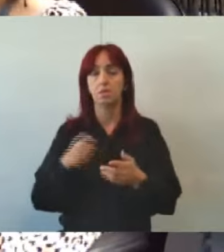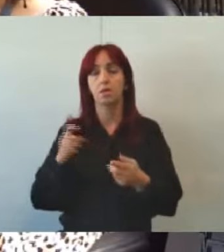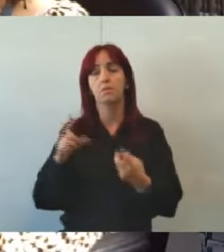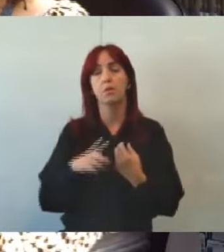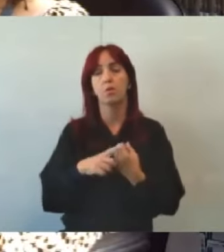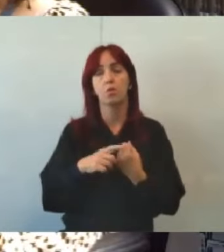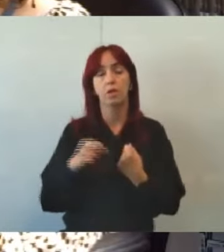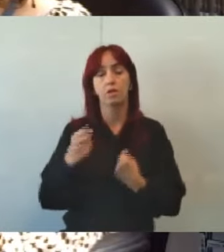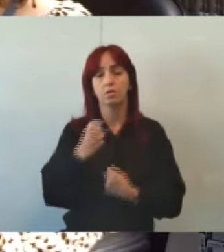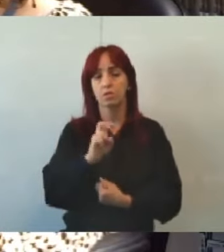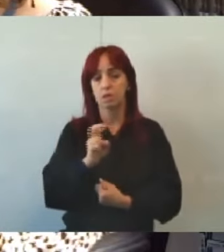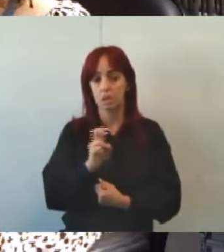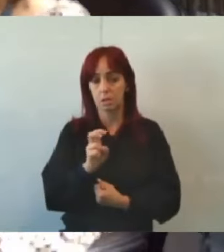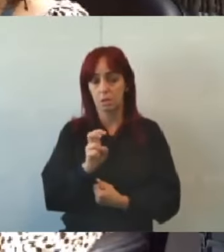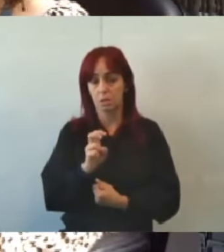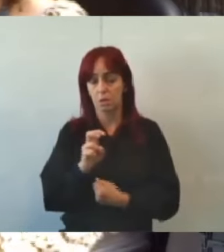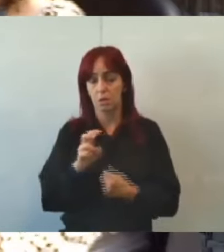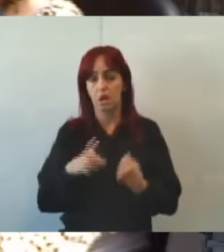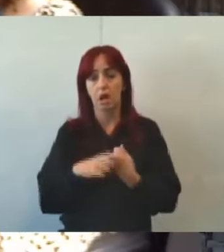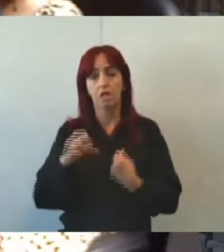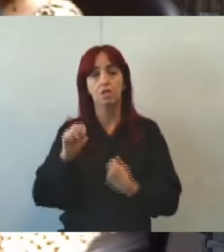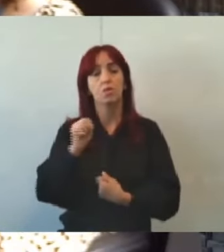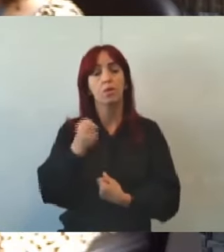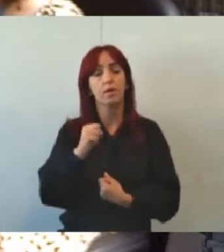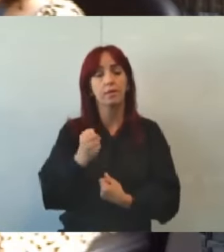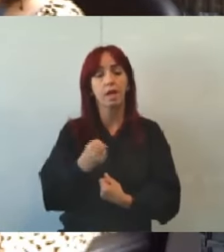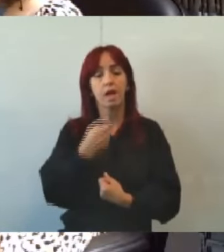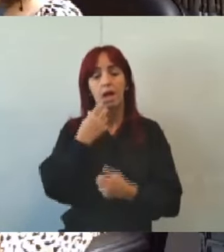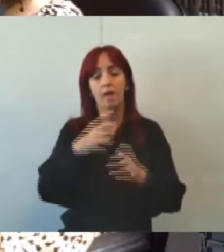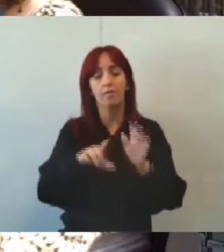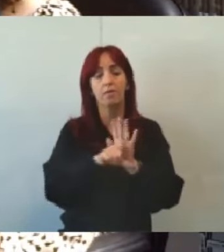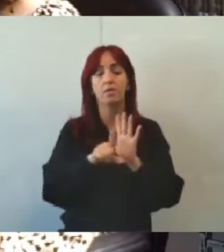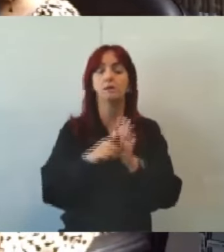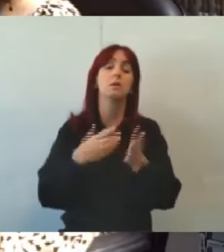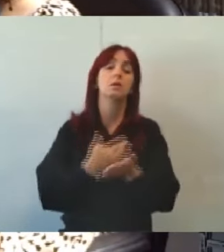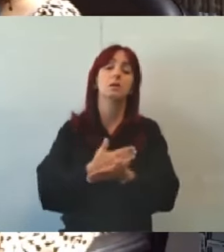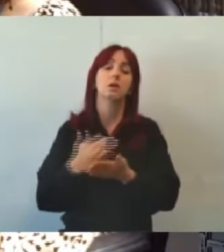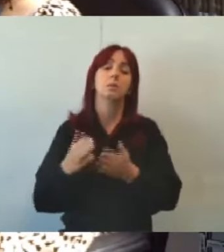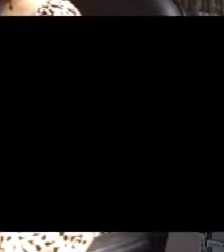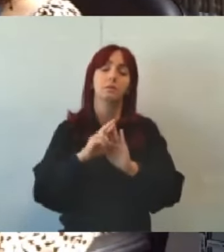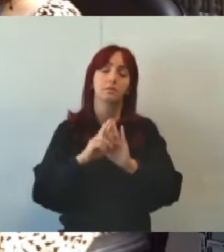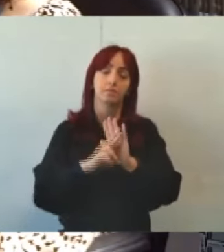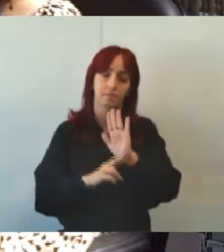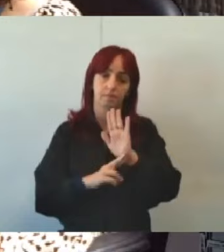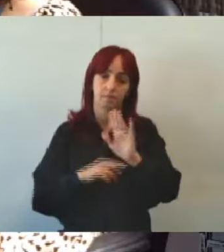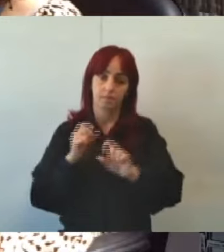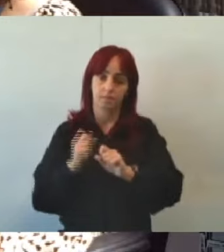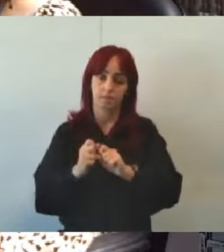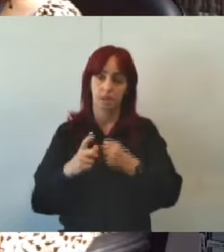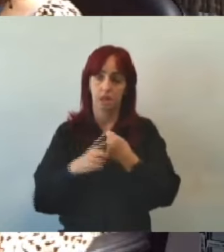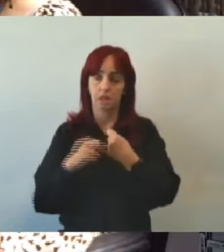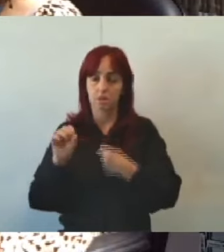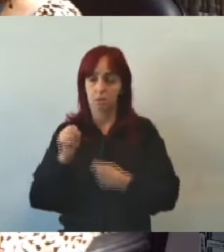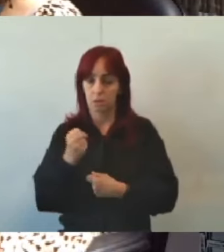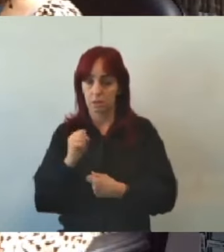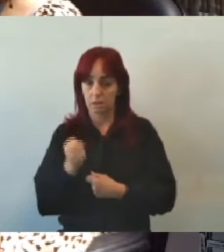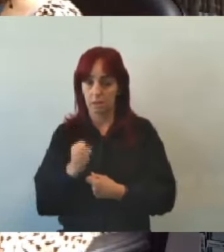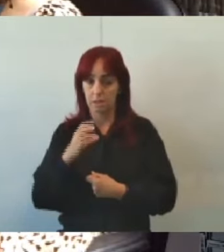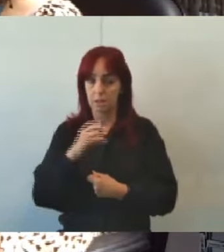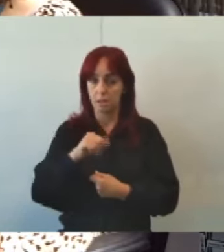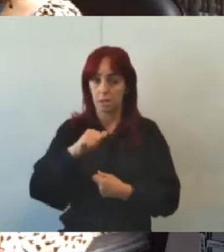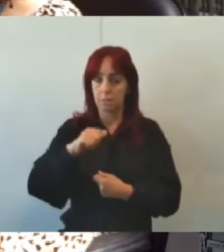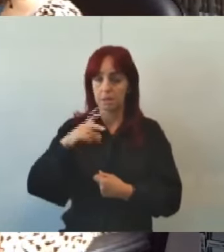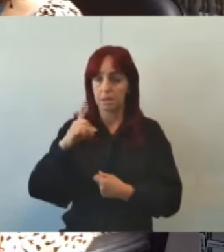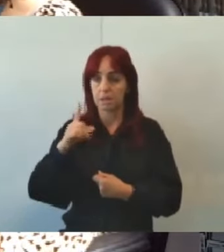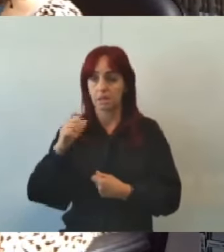artigo 5º o artigo 8º da lei 8.502 de 6 de março passar a vigorar com a seguinte redação artigo 8º o CMDCA é um órgão